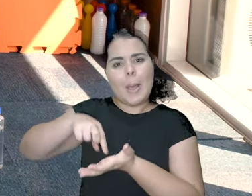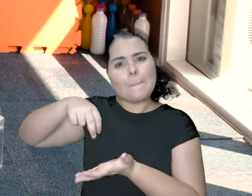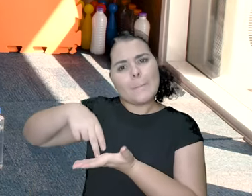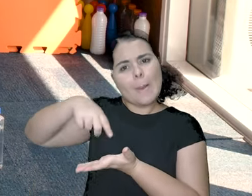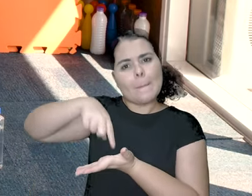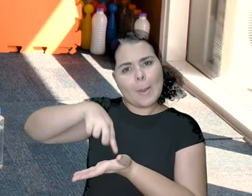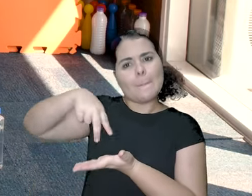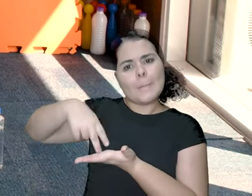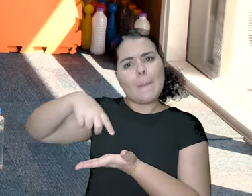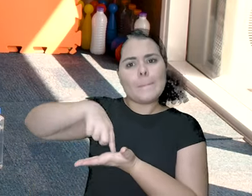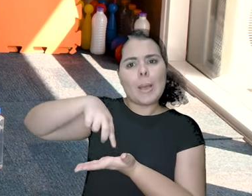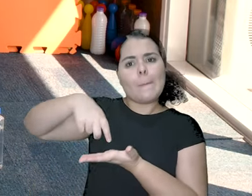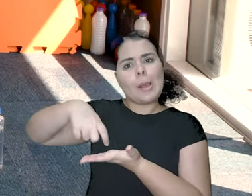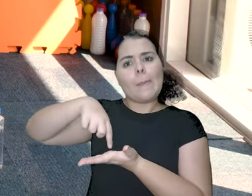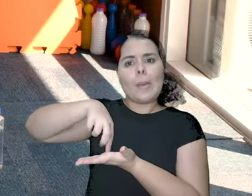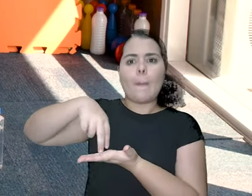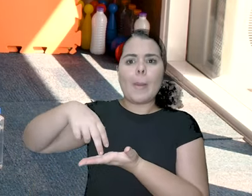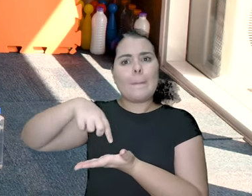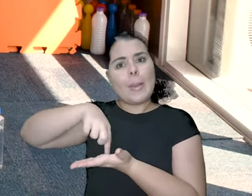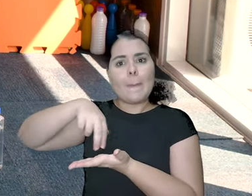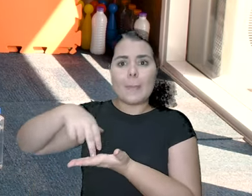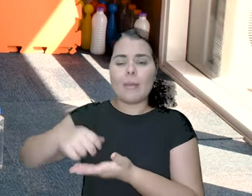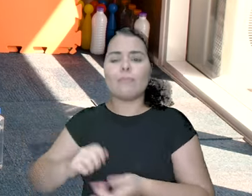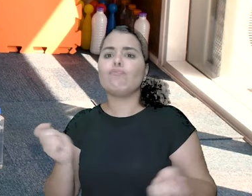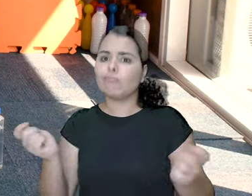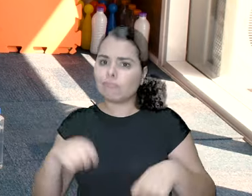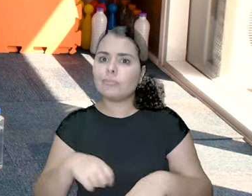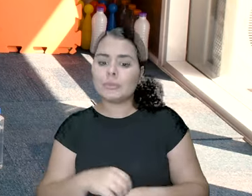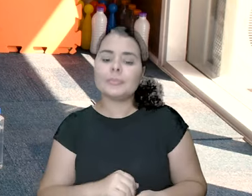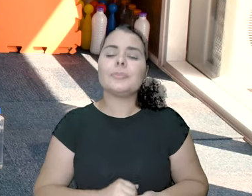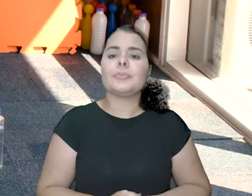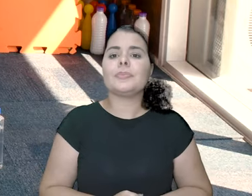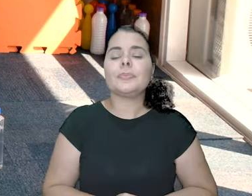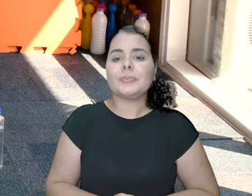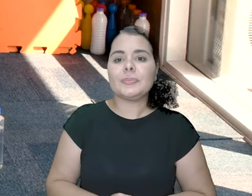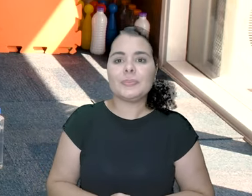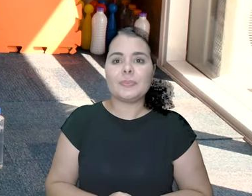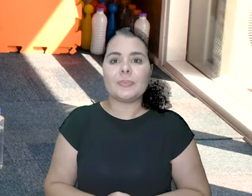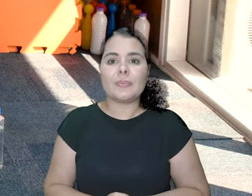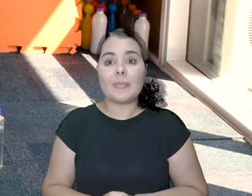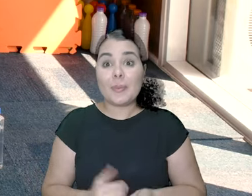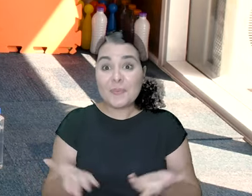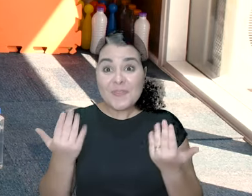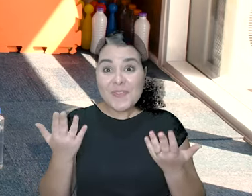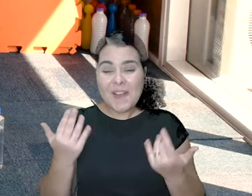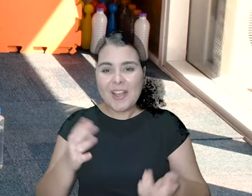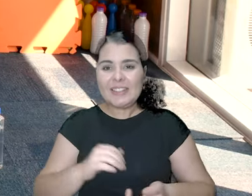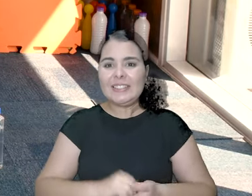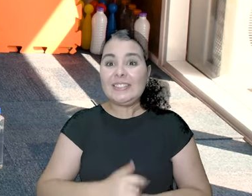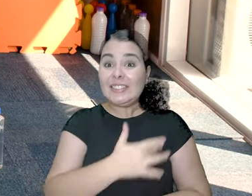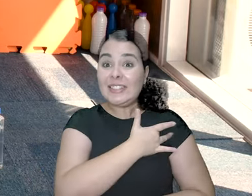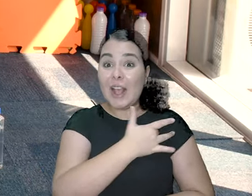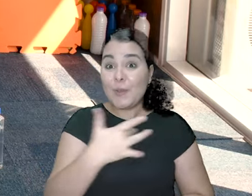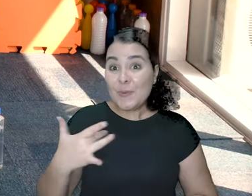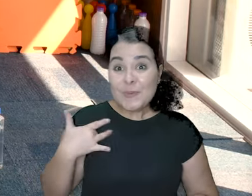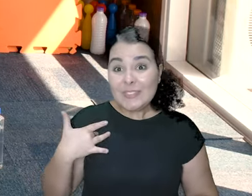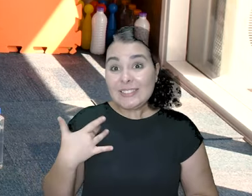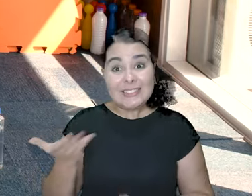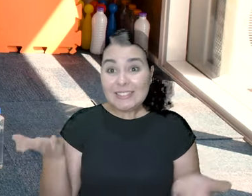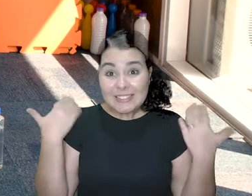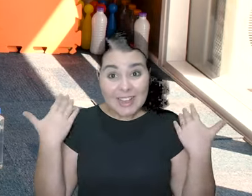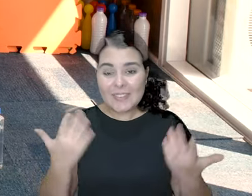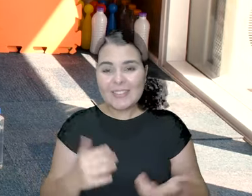gente acelera. Calcanhar no bumbum. Bora, bora, bora! Bora ampliar o movimento, galera!